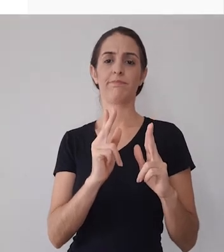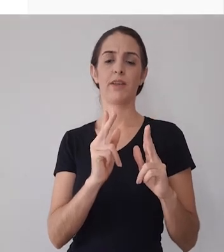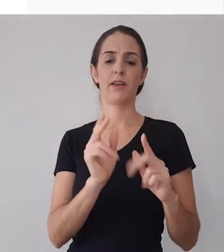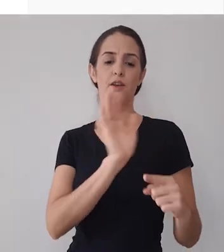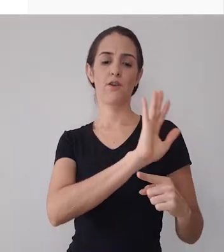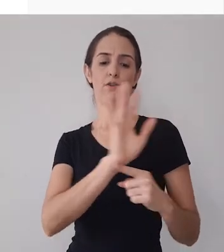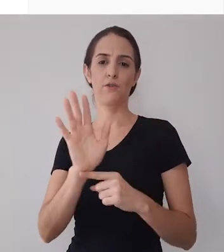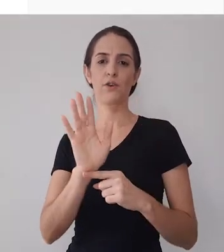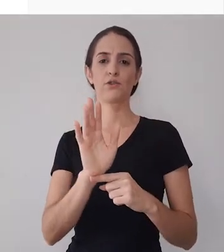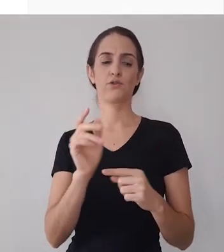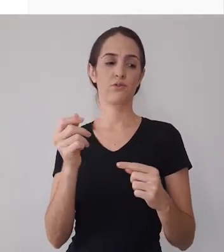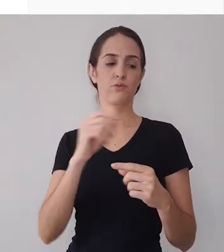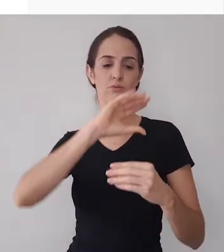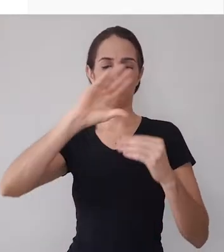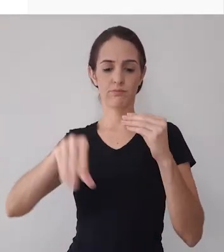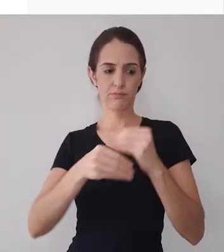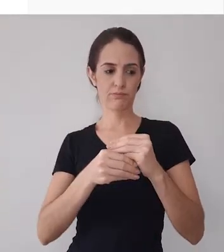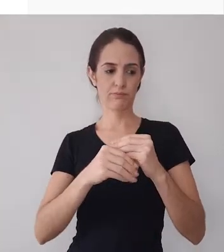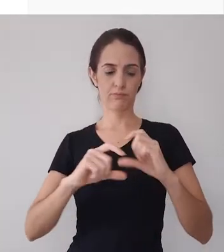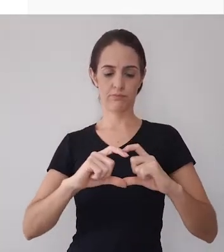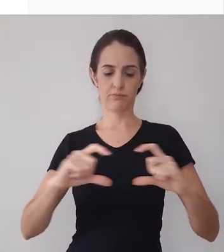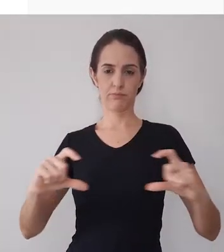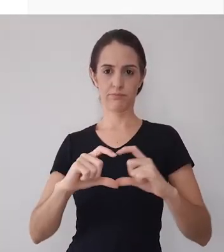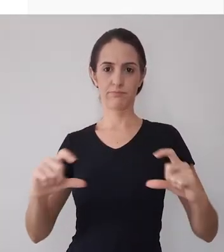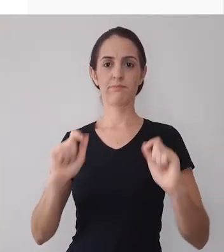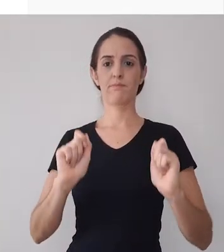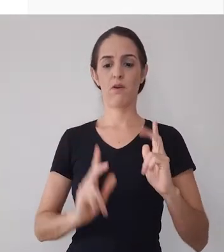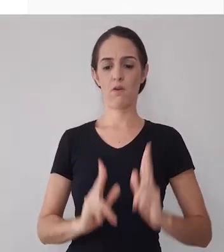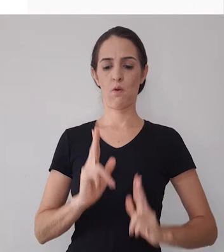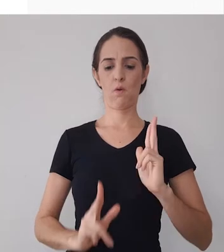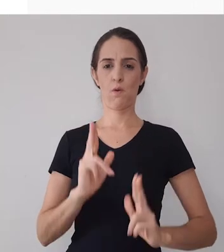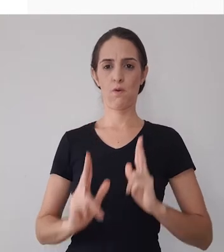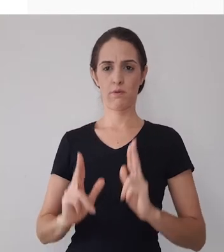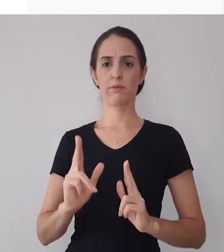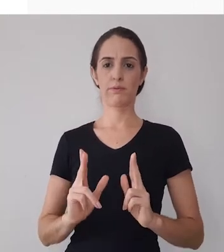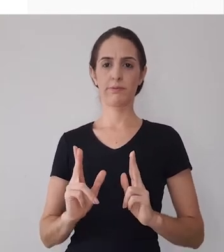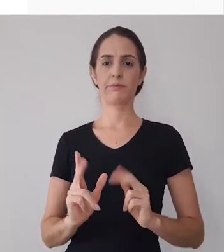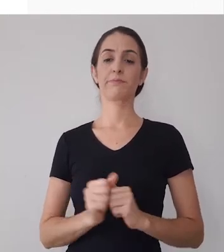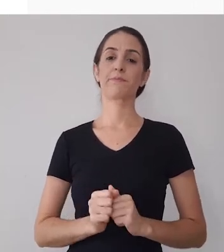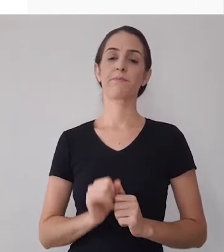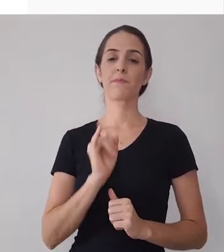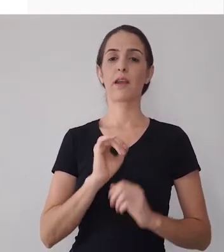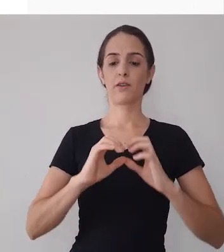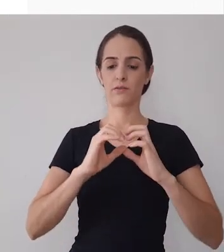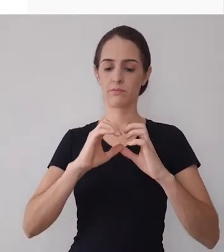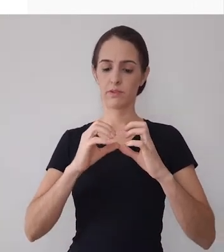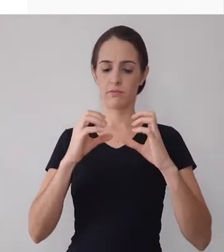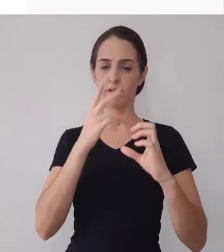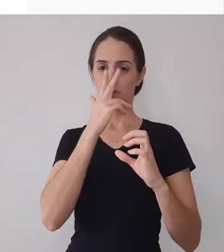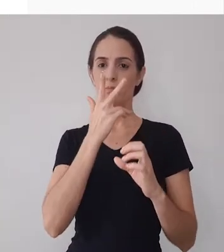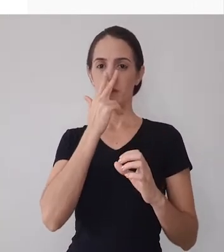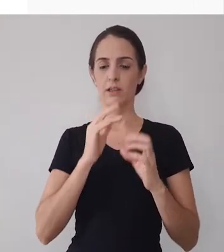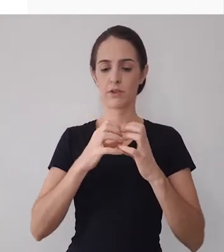o vídeo abre uma opção aqui embaixo tá vendo de corte que é você